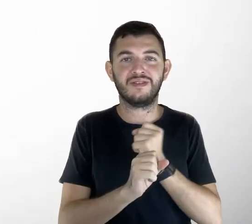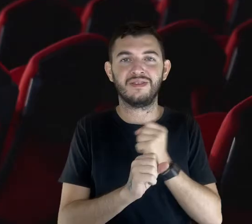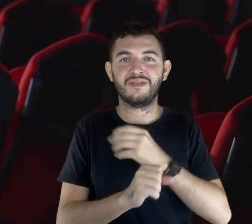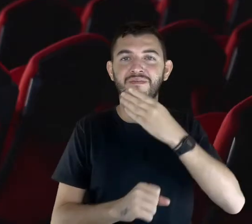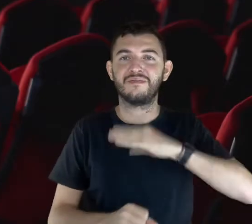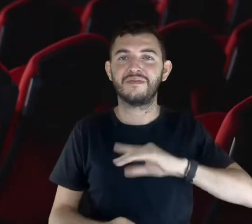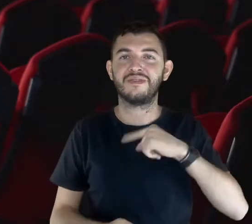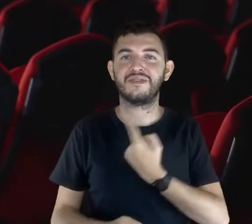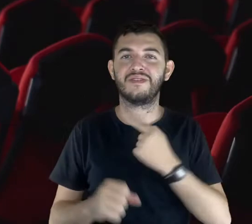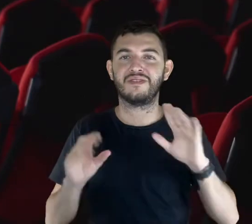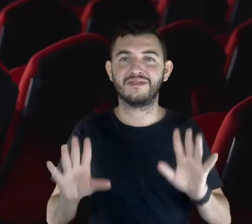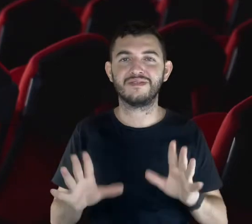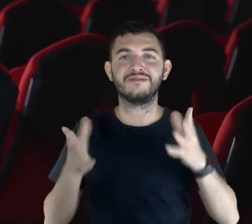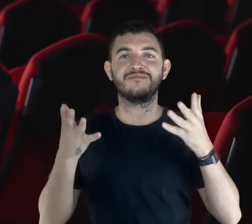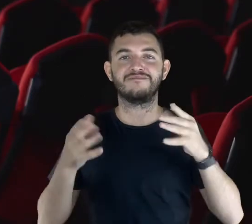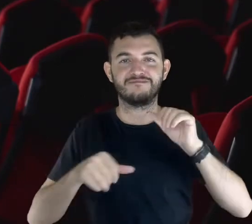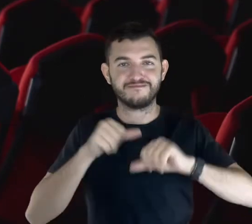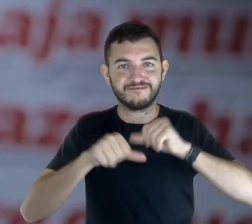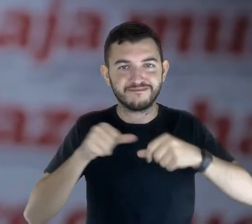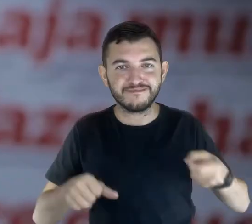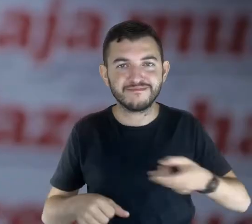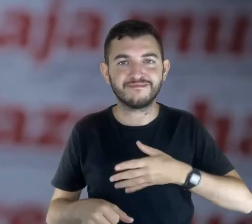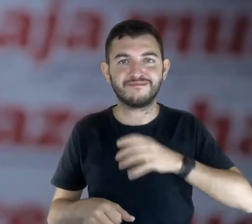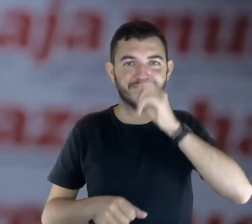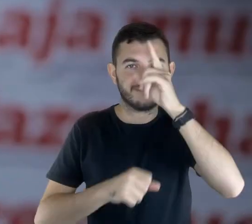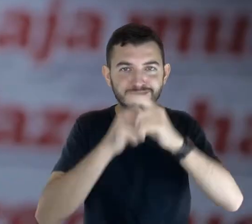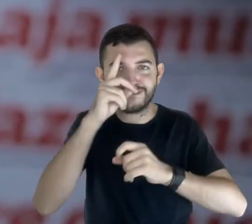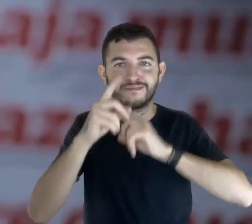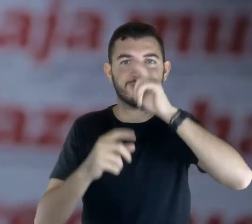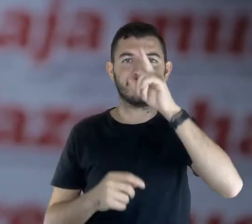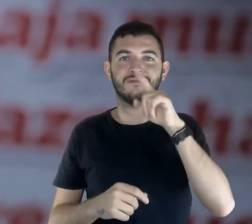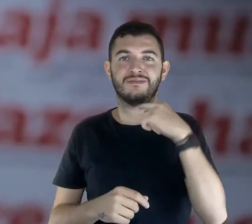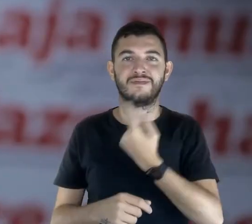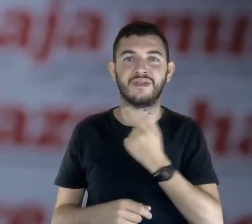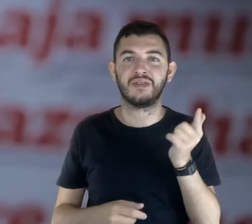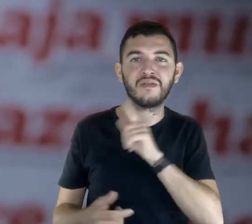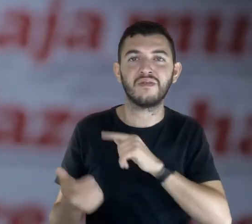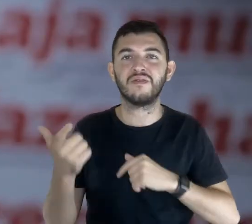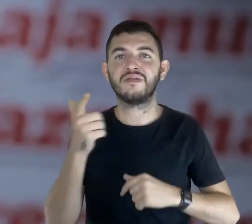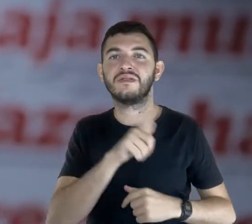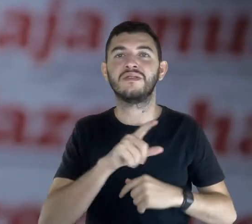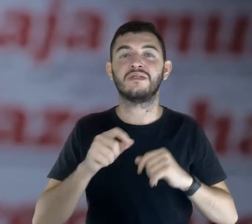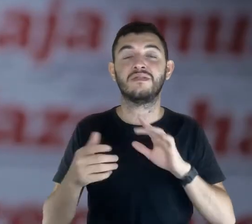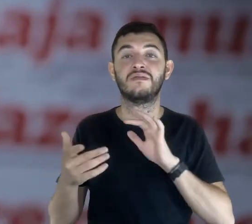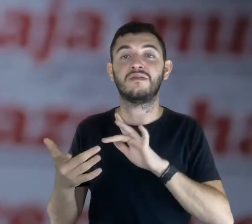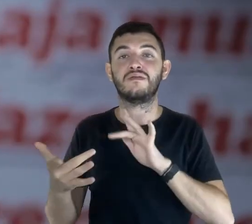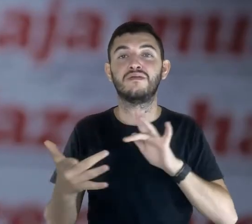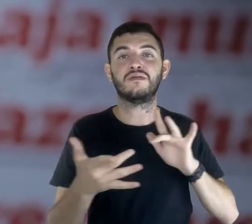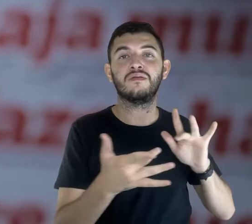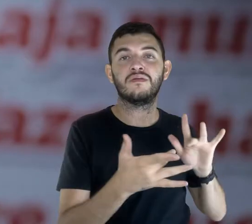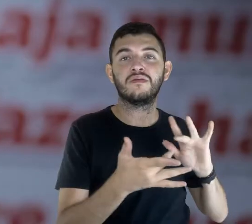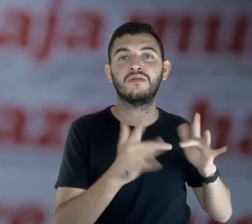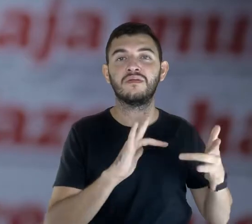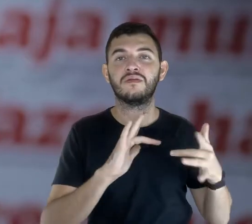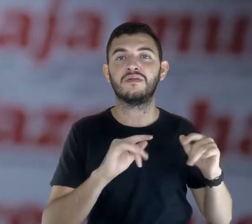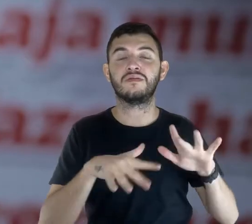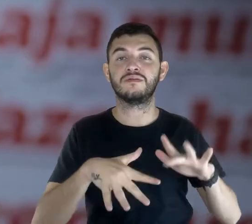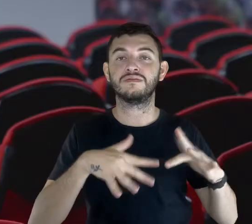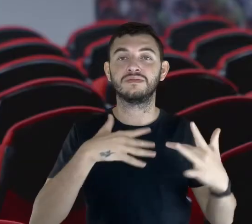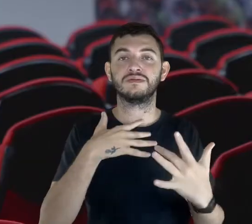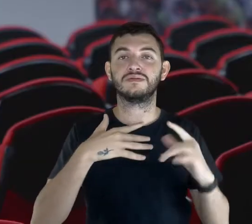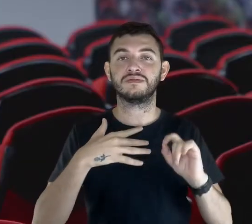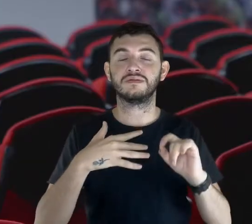Freire. Então a gente vem se reinventando. E conseguimos, inclusive com os recentes, manter esse